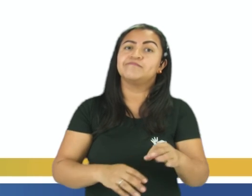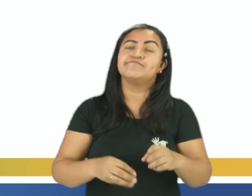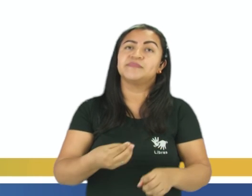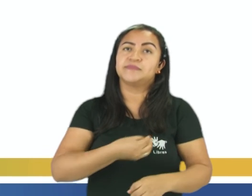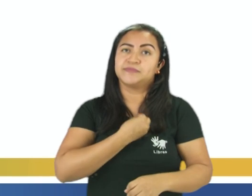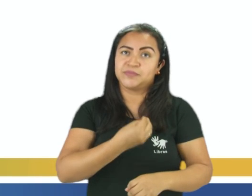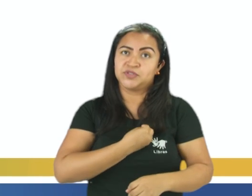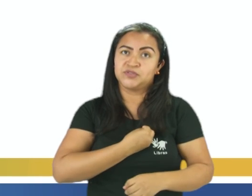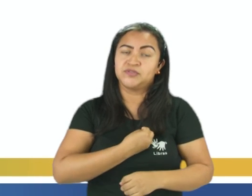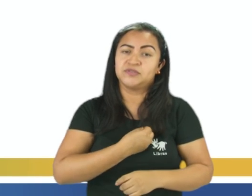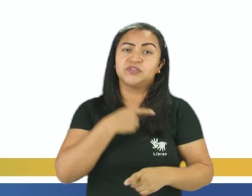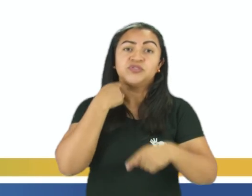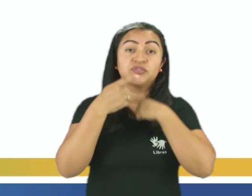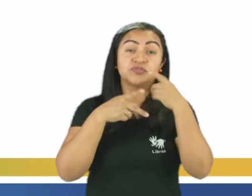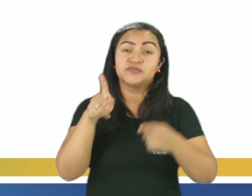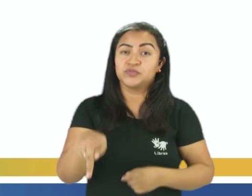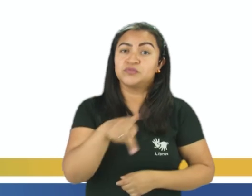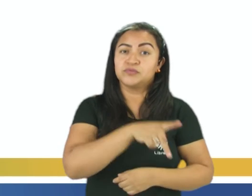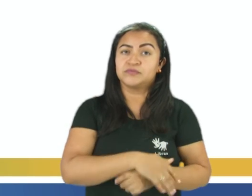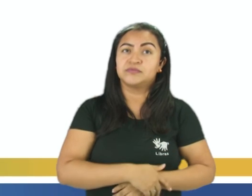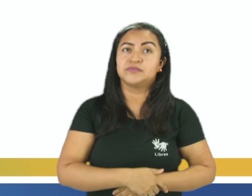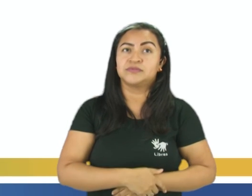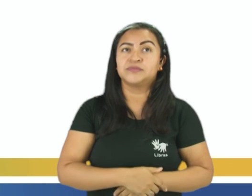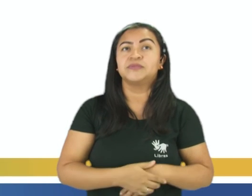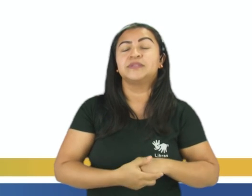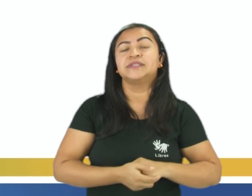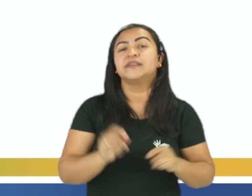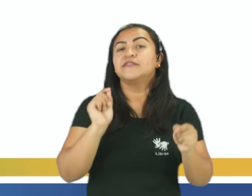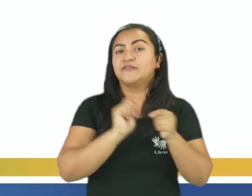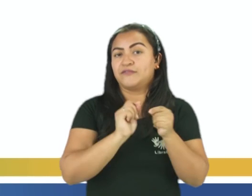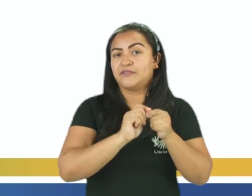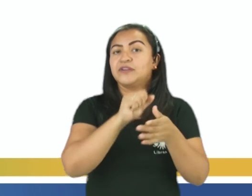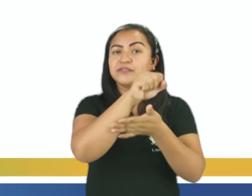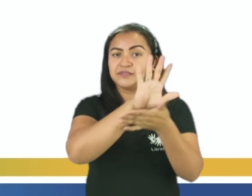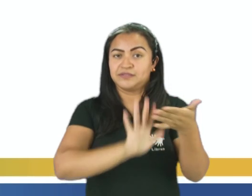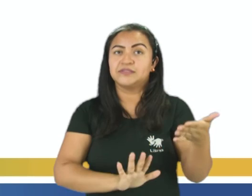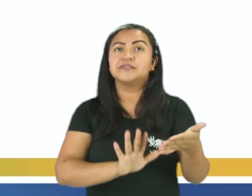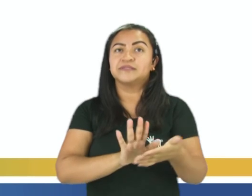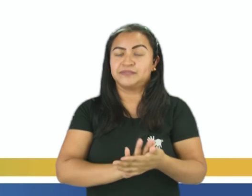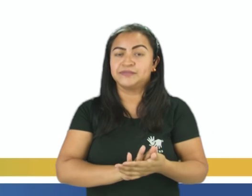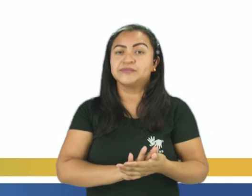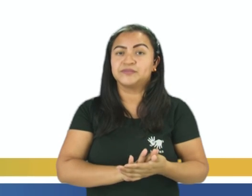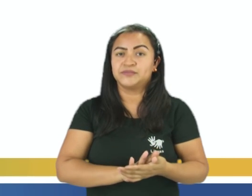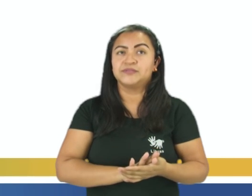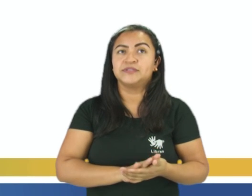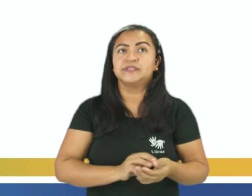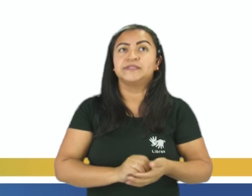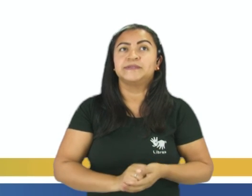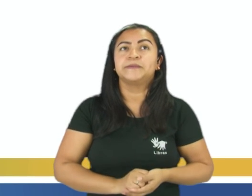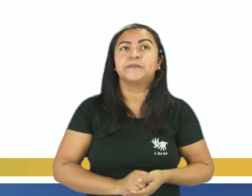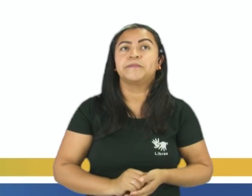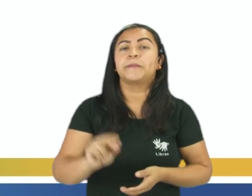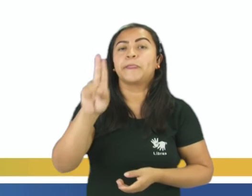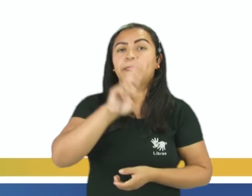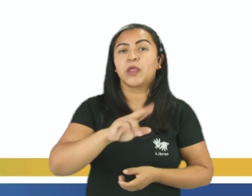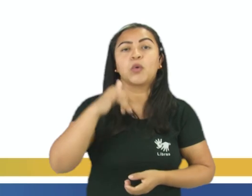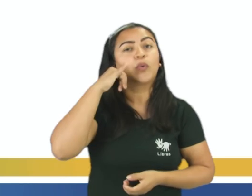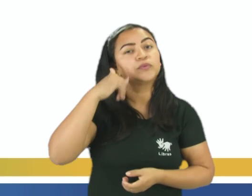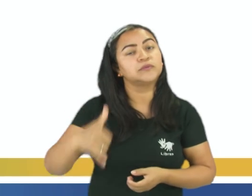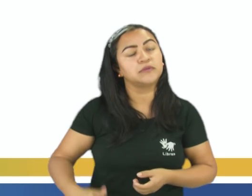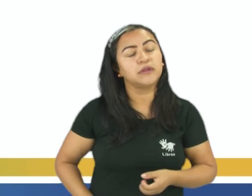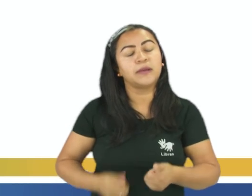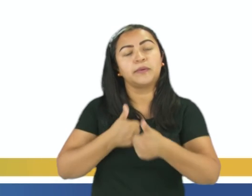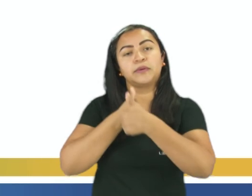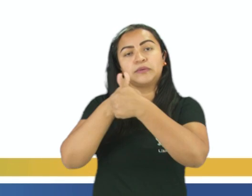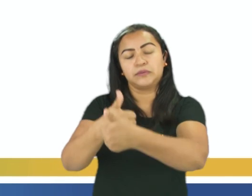atividades, tire as dúvidas com seus professores, realize as tarefas e atividades propostas, use o celular para